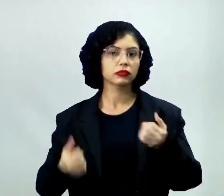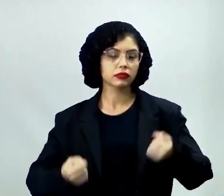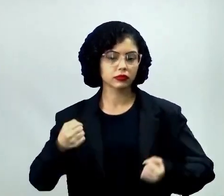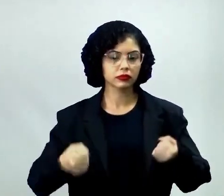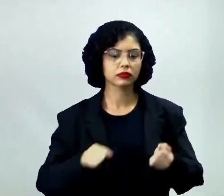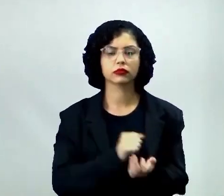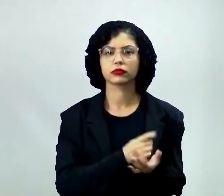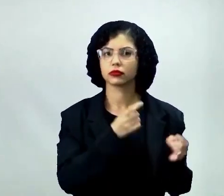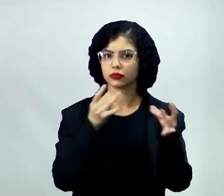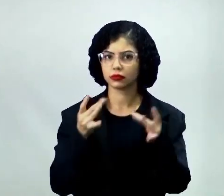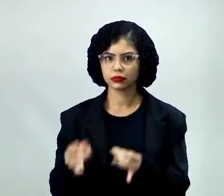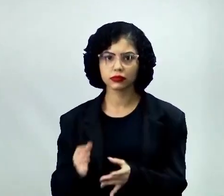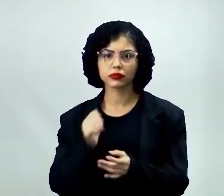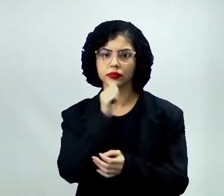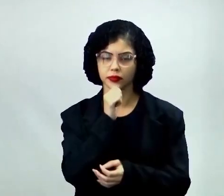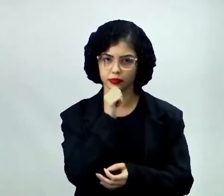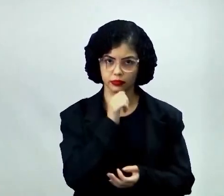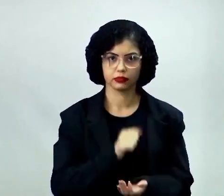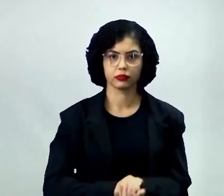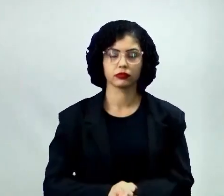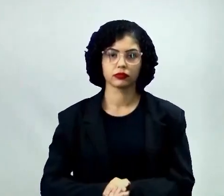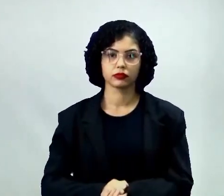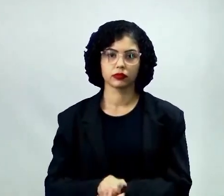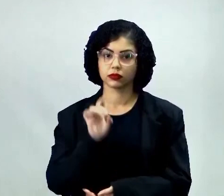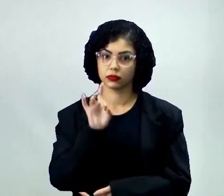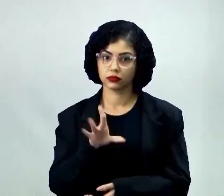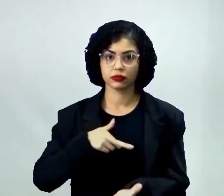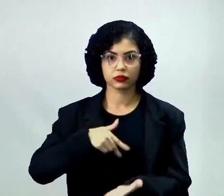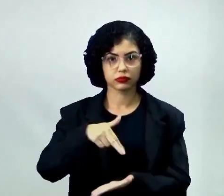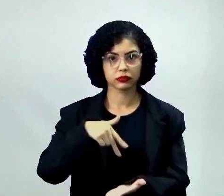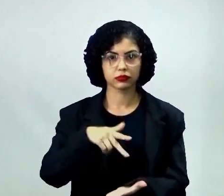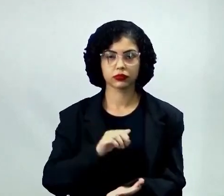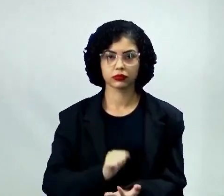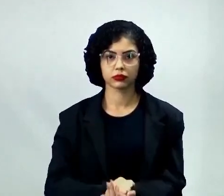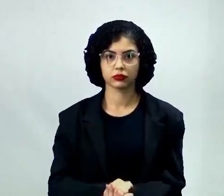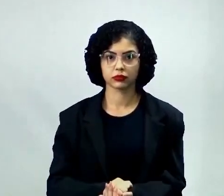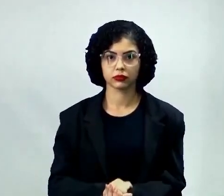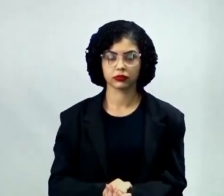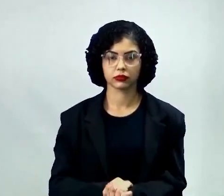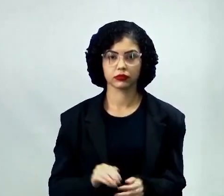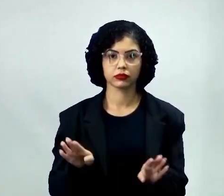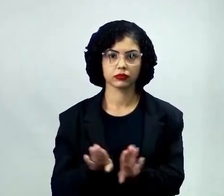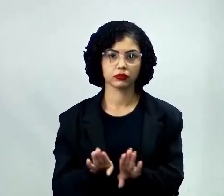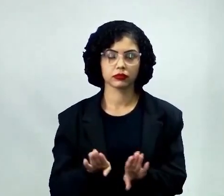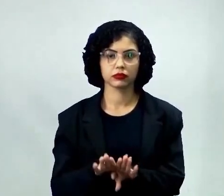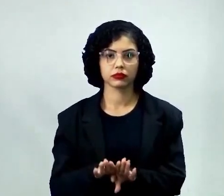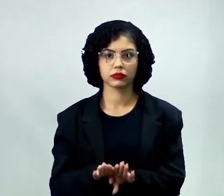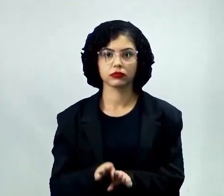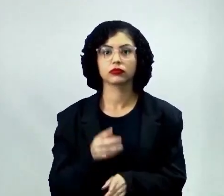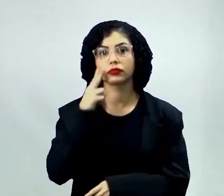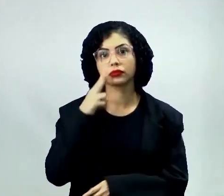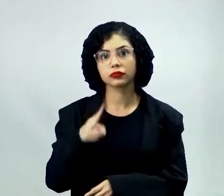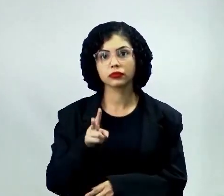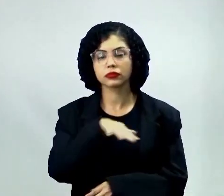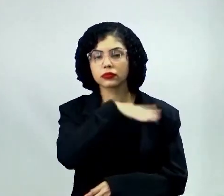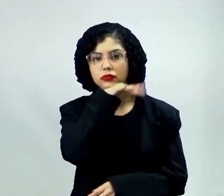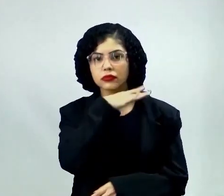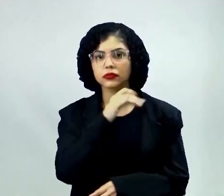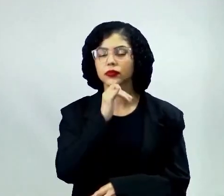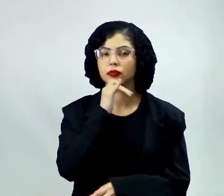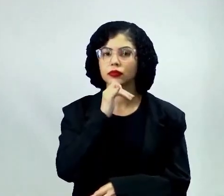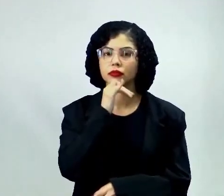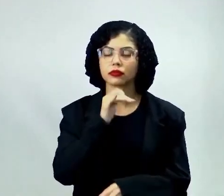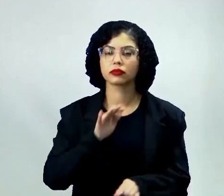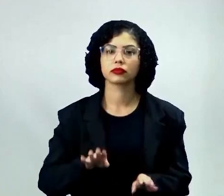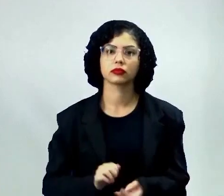as suas mercadorias, né, só andando. Então, viram que os animais, né, por exemplo,